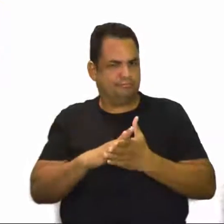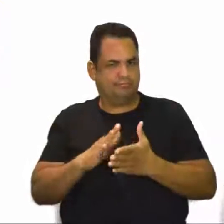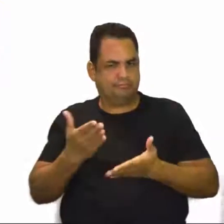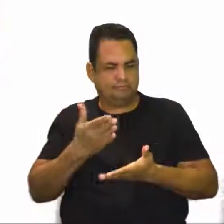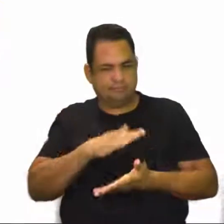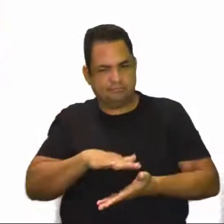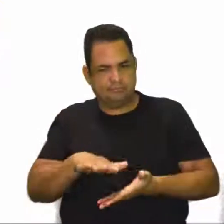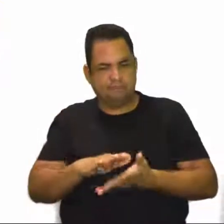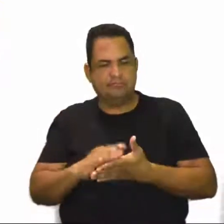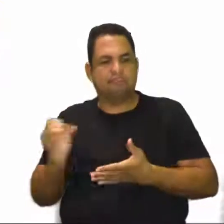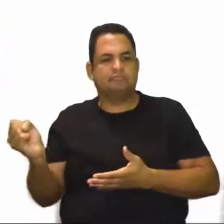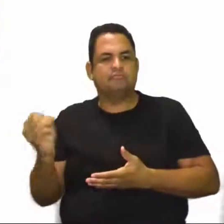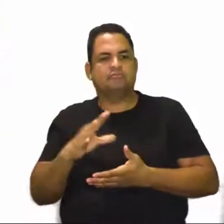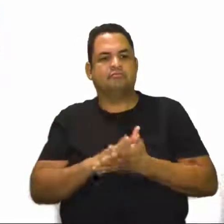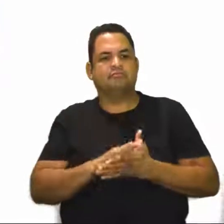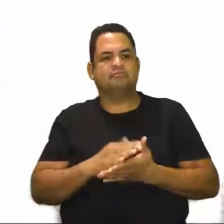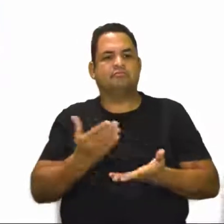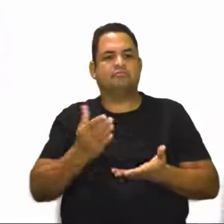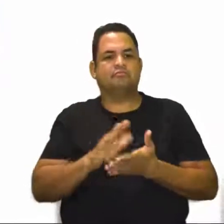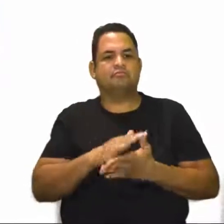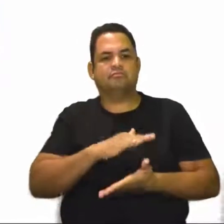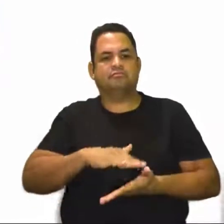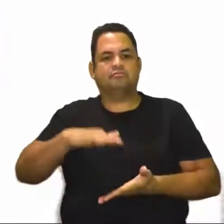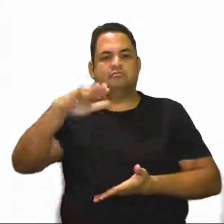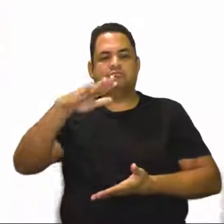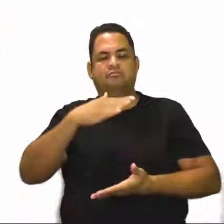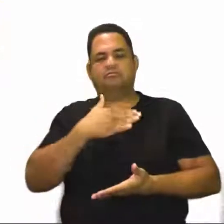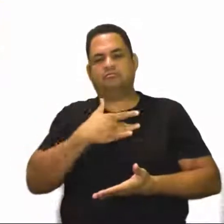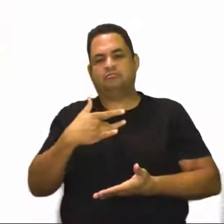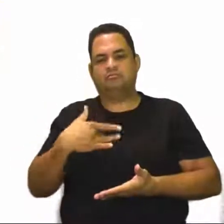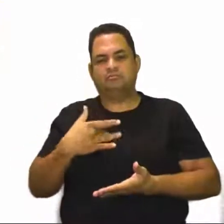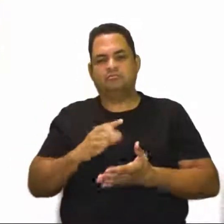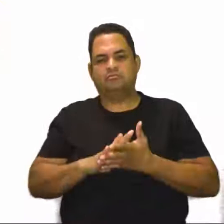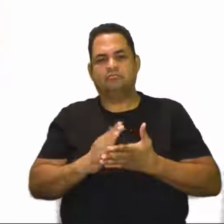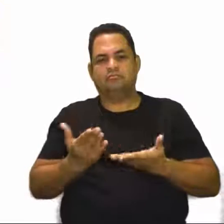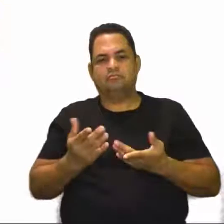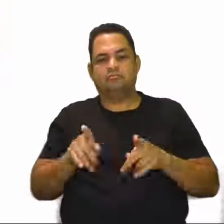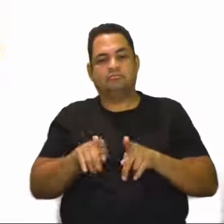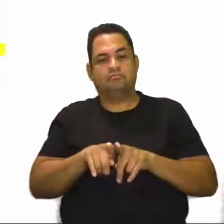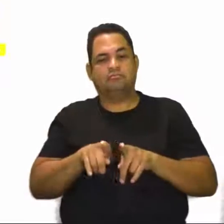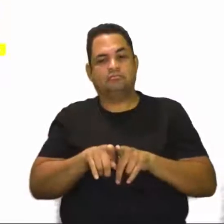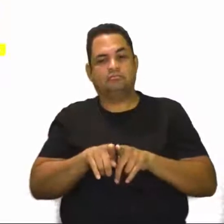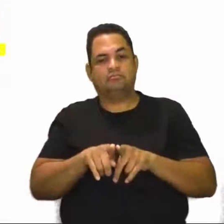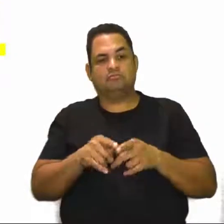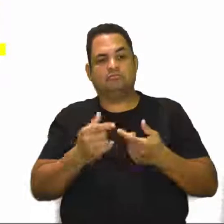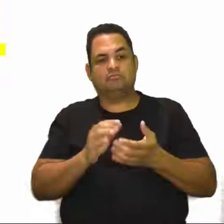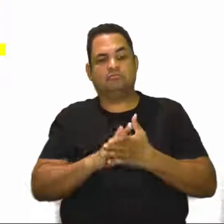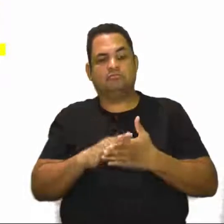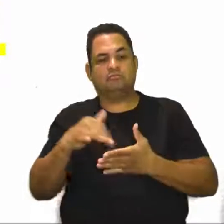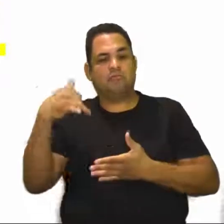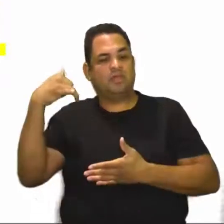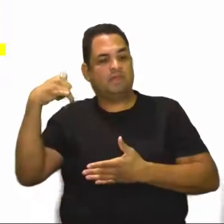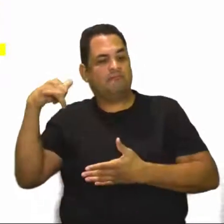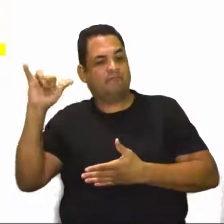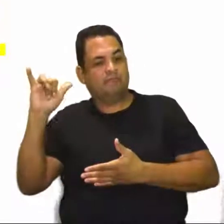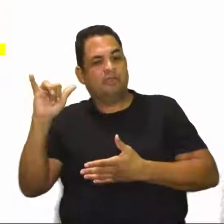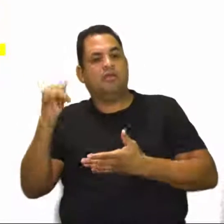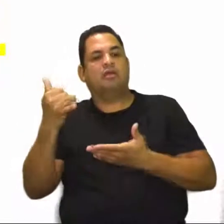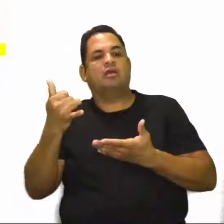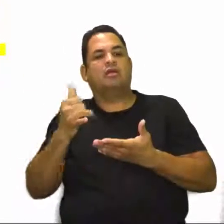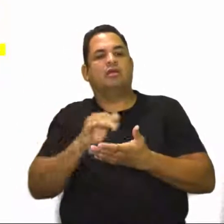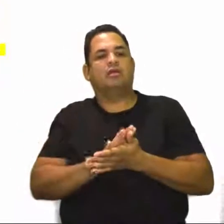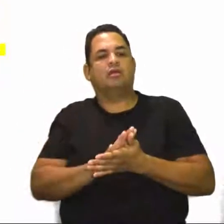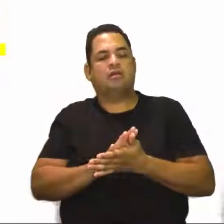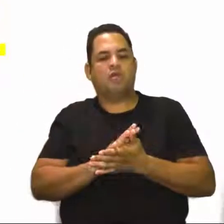adolescentes, a jovens e adultos saudáveis, como também deve ser evitada para idosos, grupos